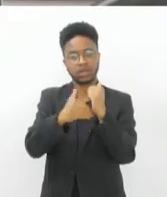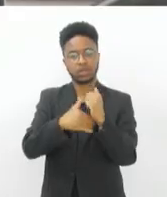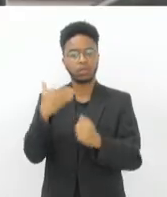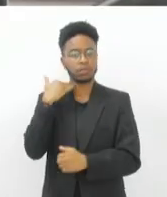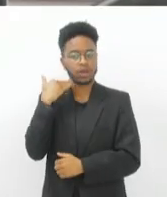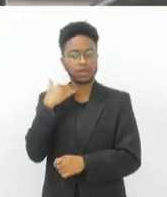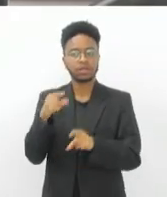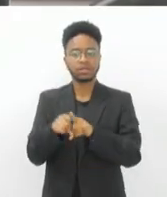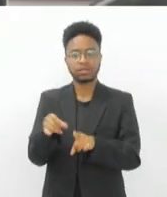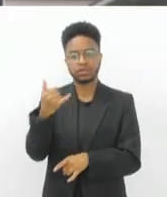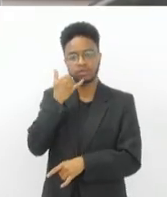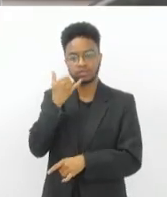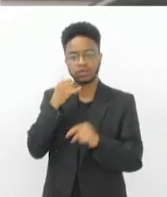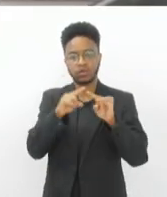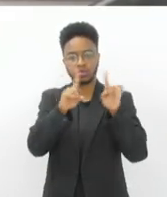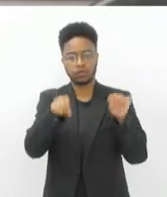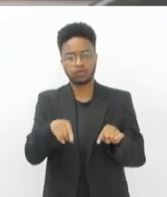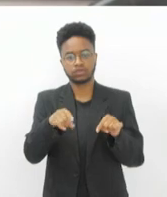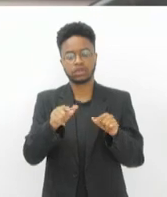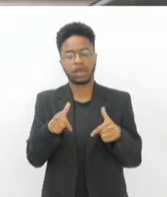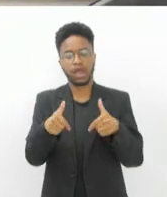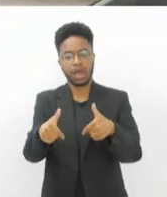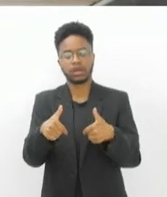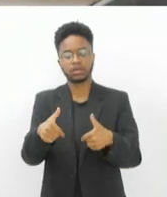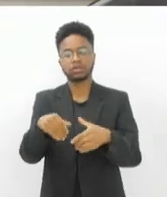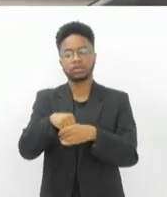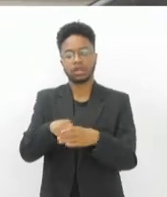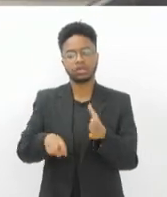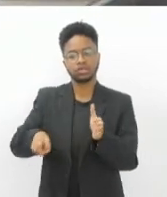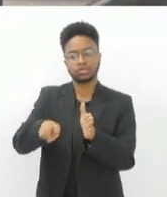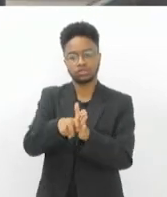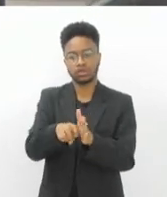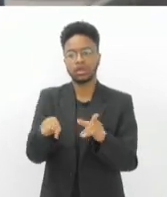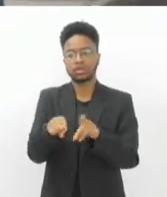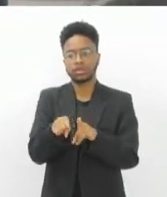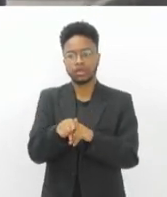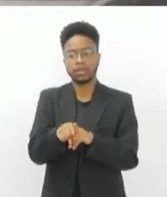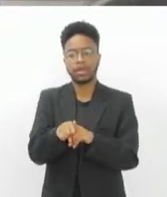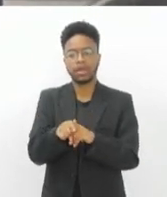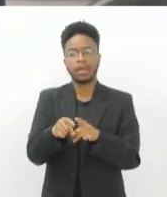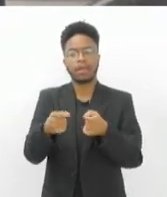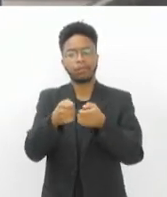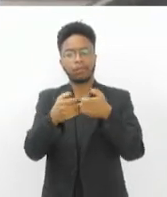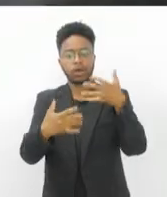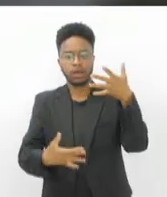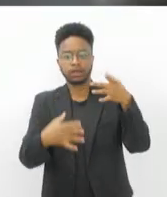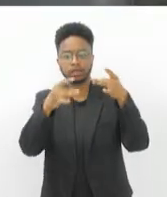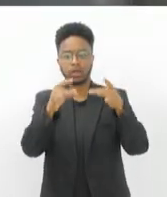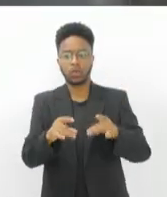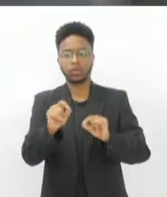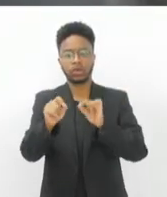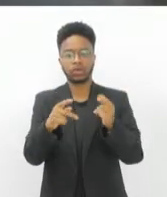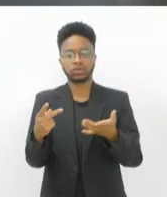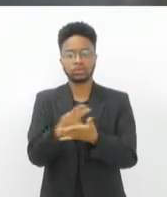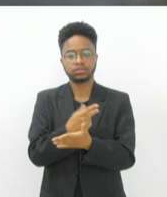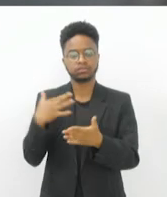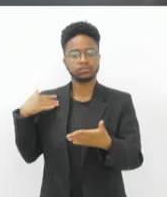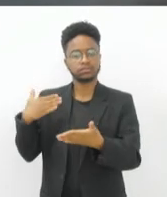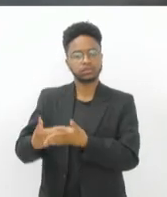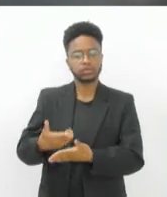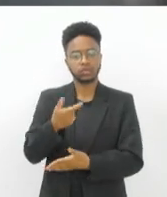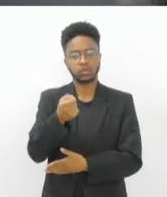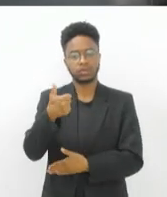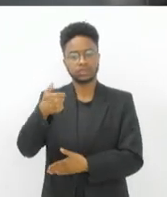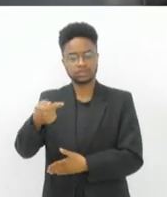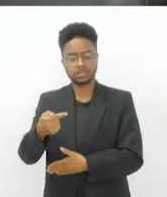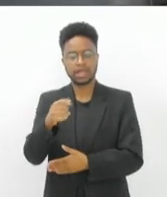dos servidores que atuam no estacionamento, além de extratos desde 2017 das contas que recebem esses